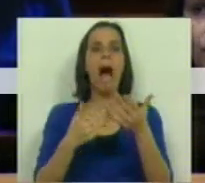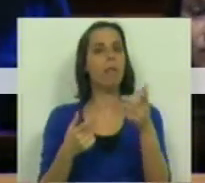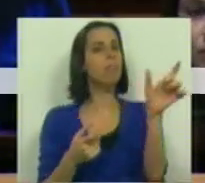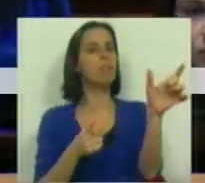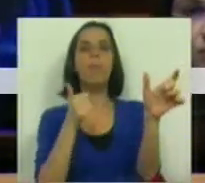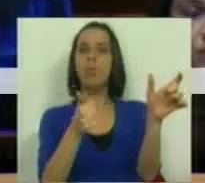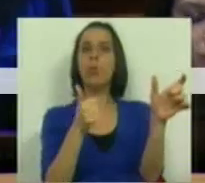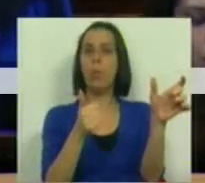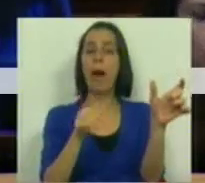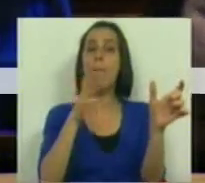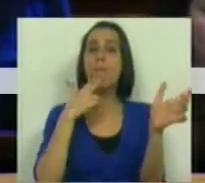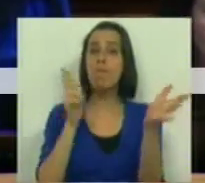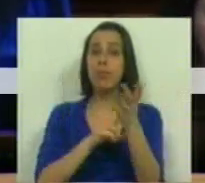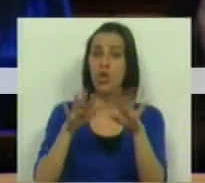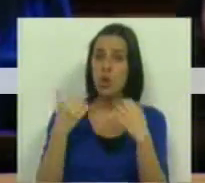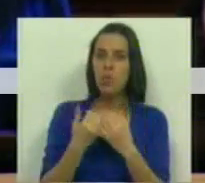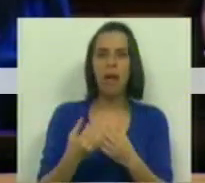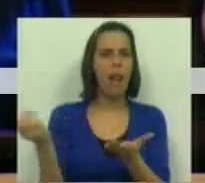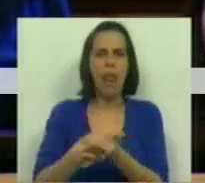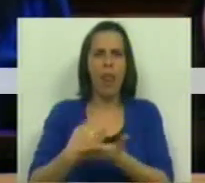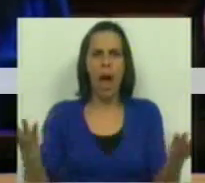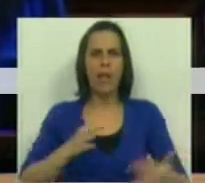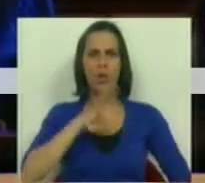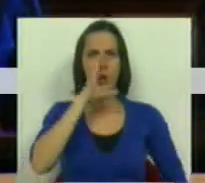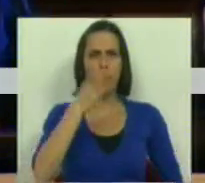bem aplicada. Agora de social, não tem nada, Sr. Ministro!